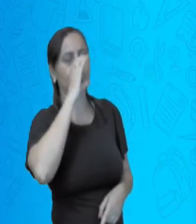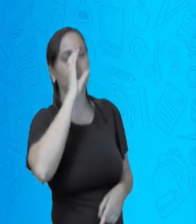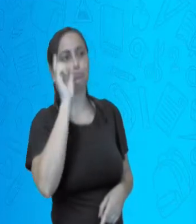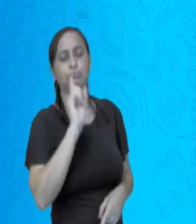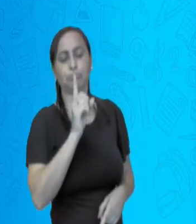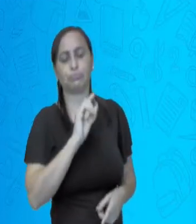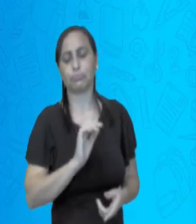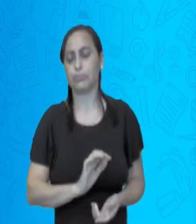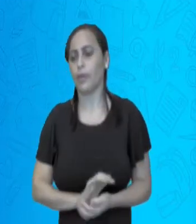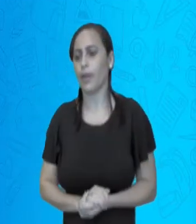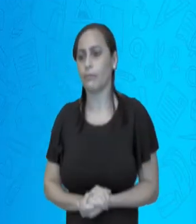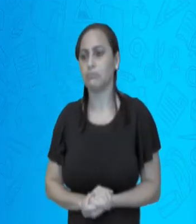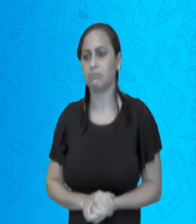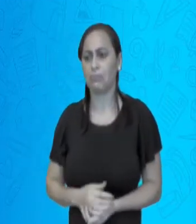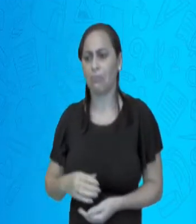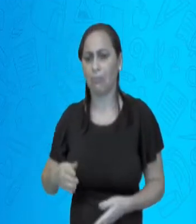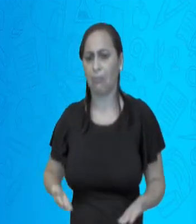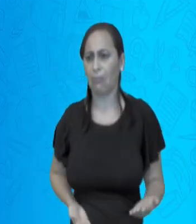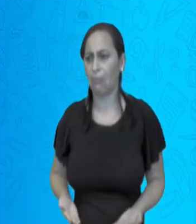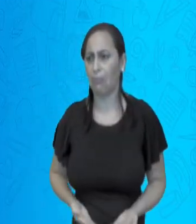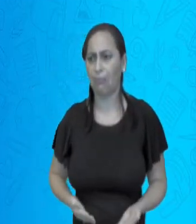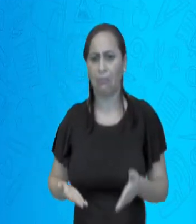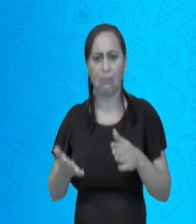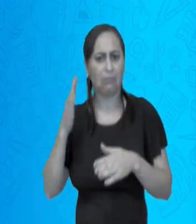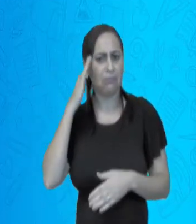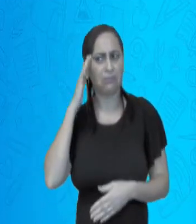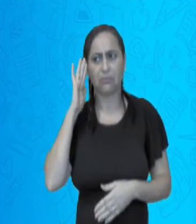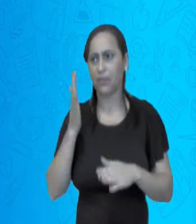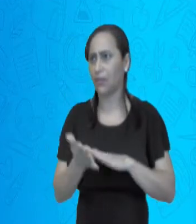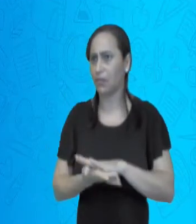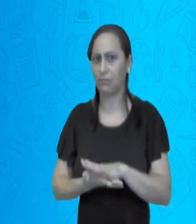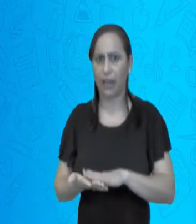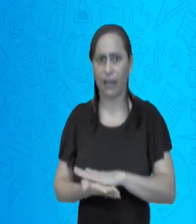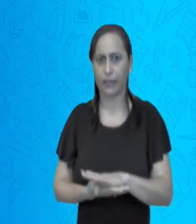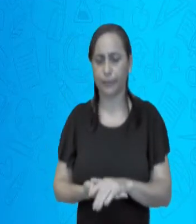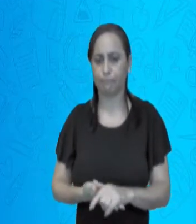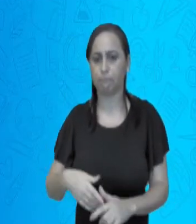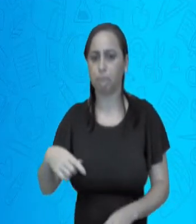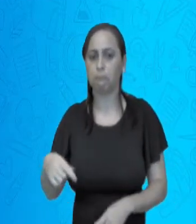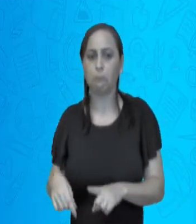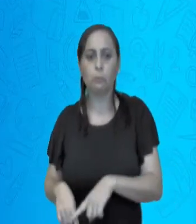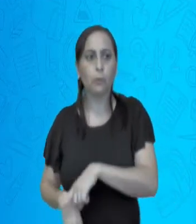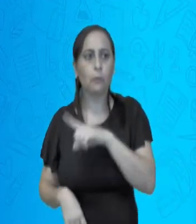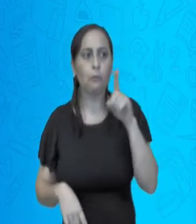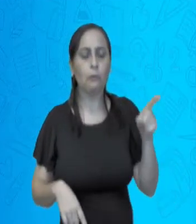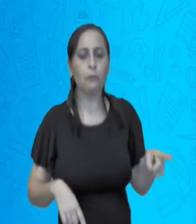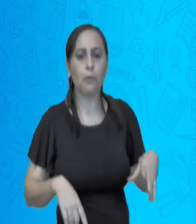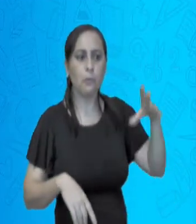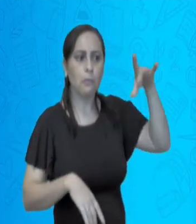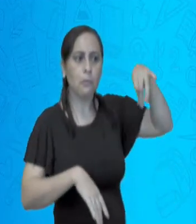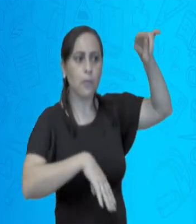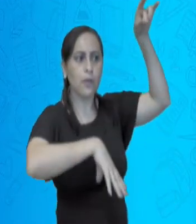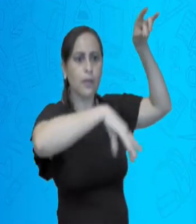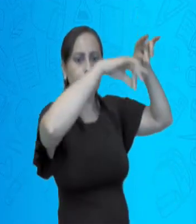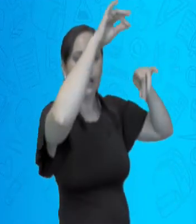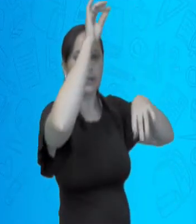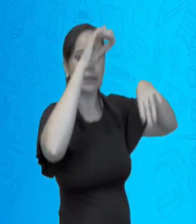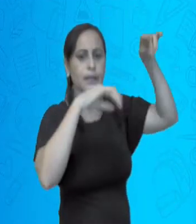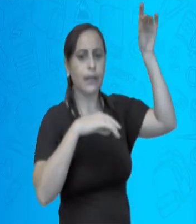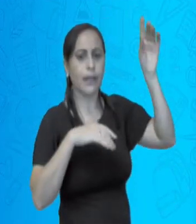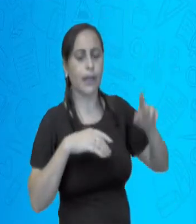pela moça. Voltou para o castelo e ali contou para o rei as respostas da moça. O rei ficou